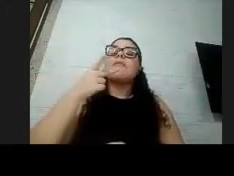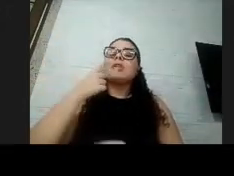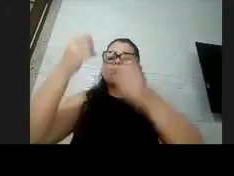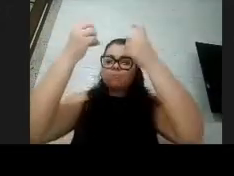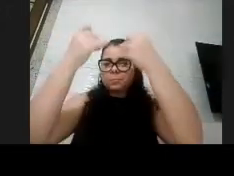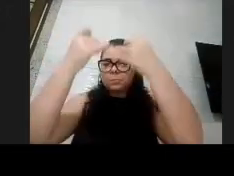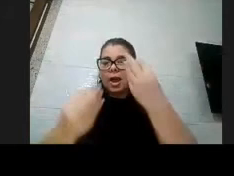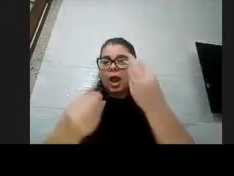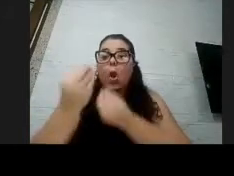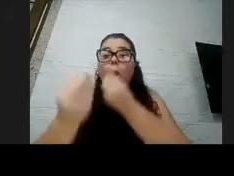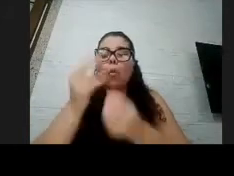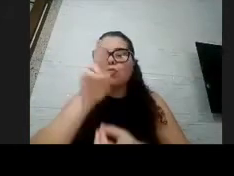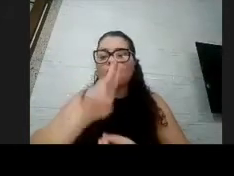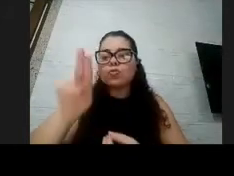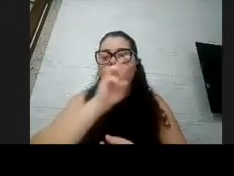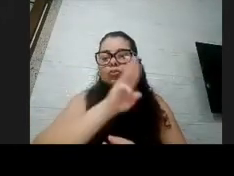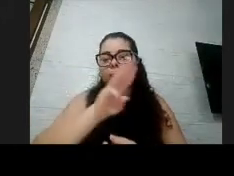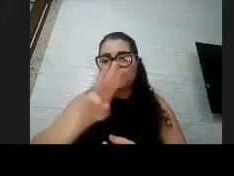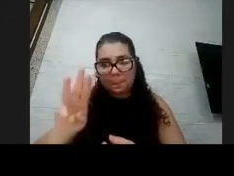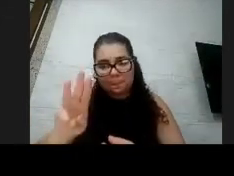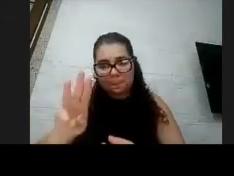uso da plataforma, né?